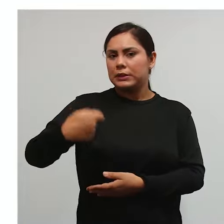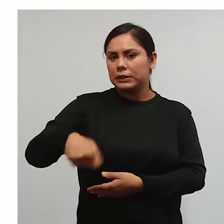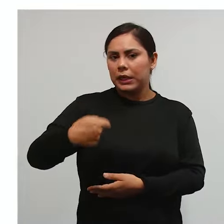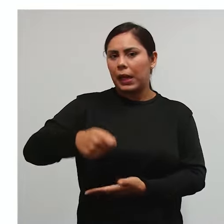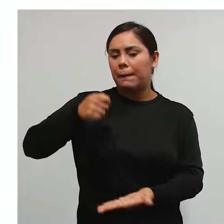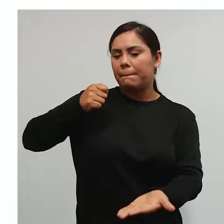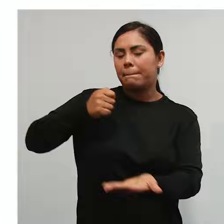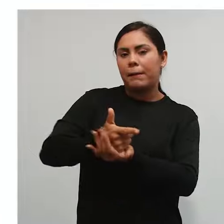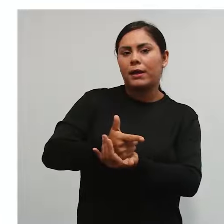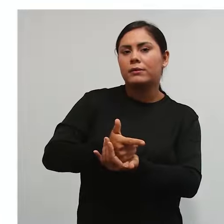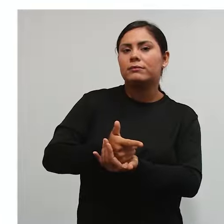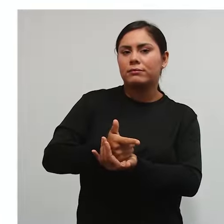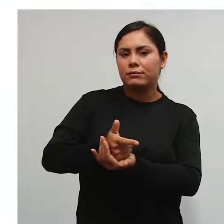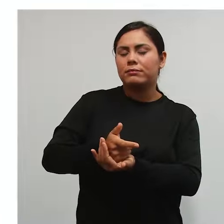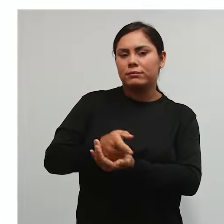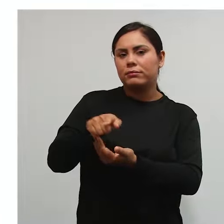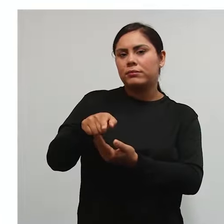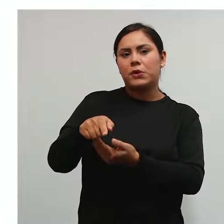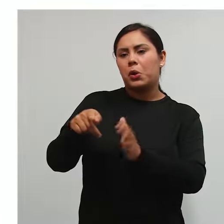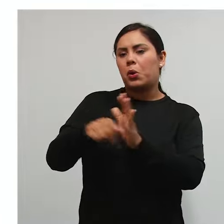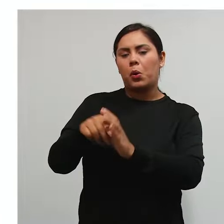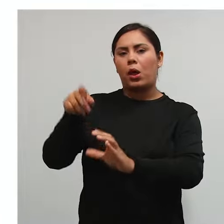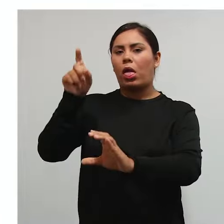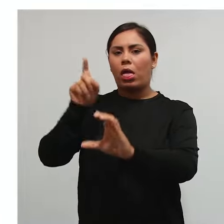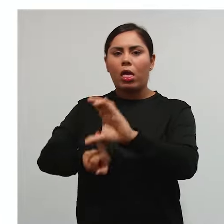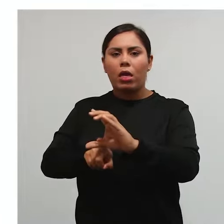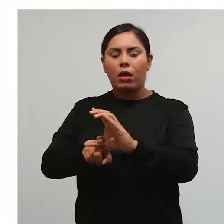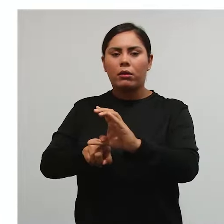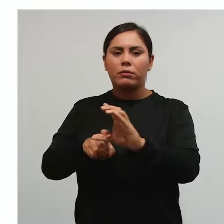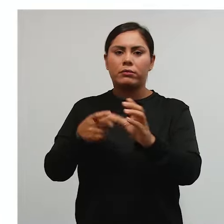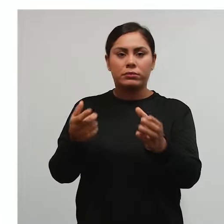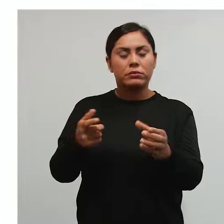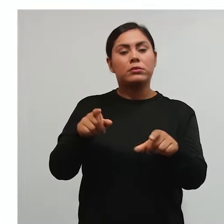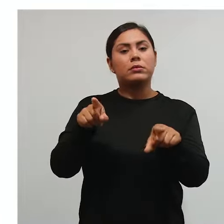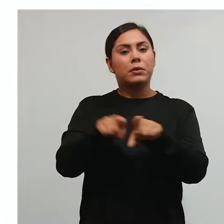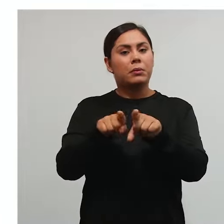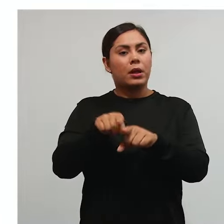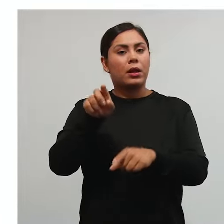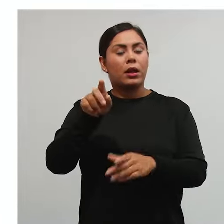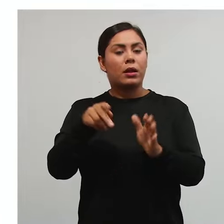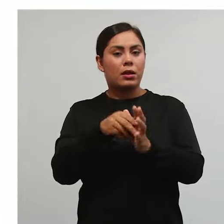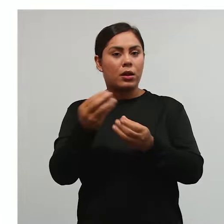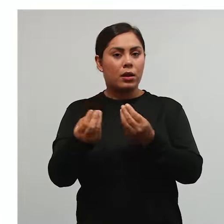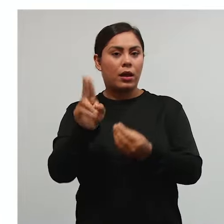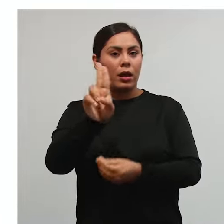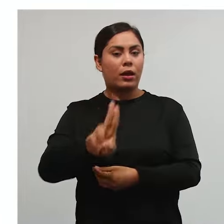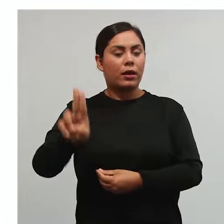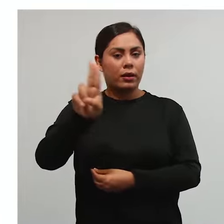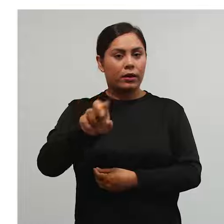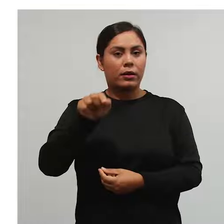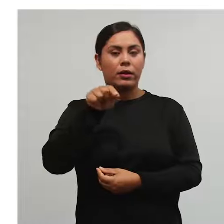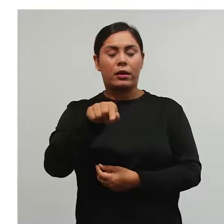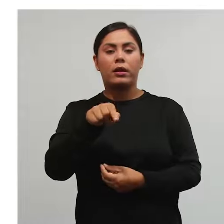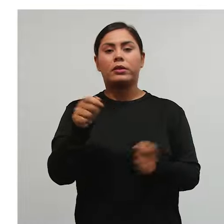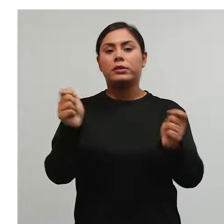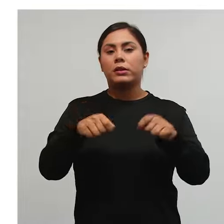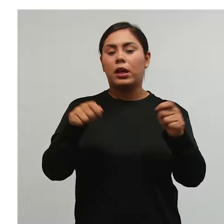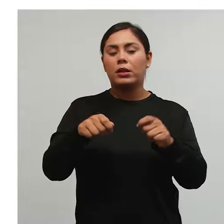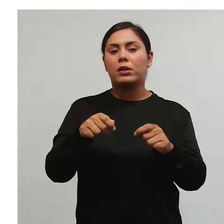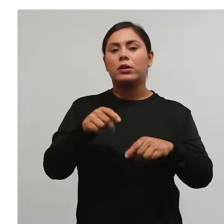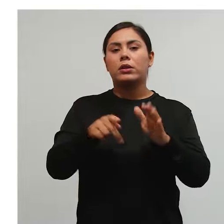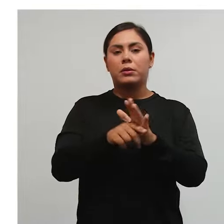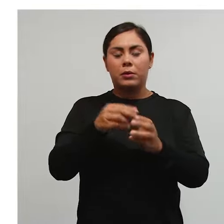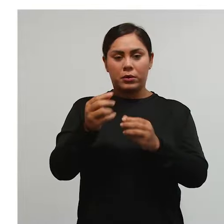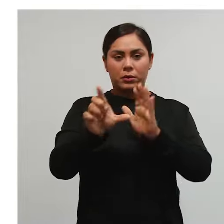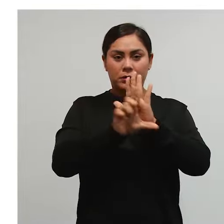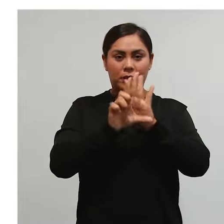ou seja, de pagar um tributo ou uma penalidade pecuniária, enquanto a obrigação acessória é a que decorre da